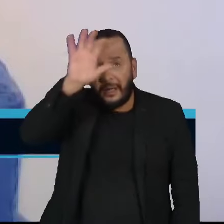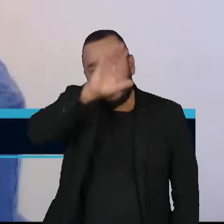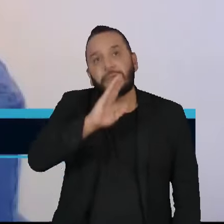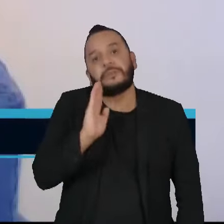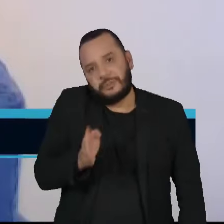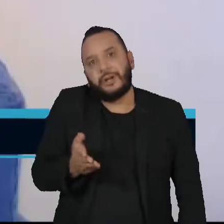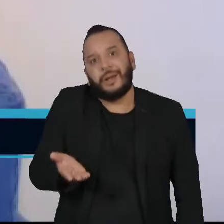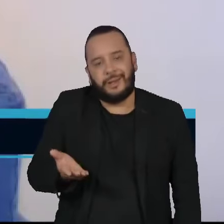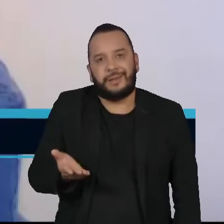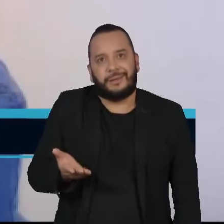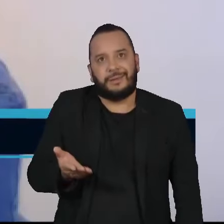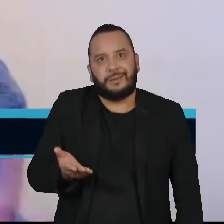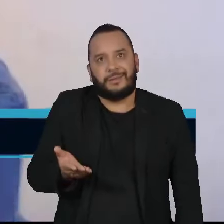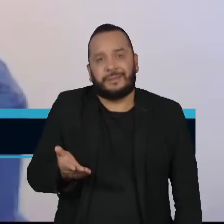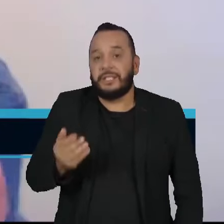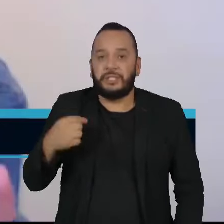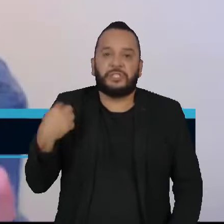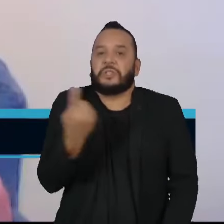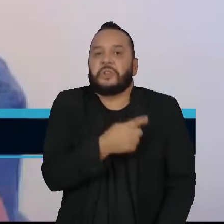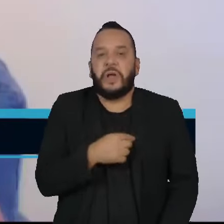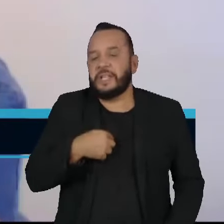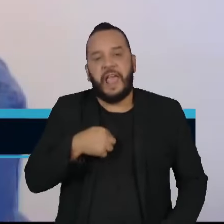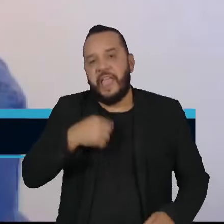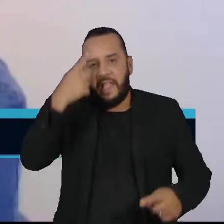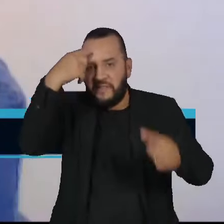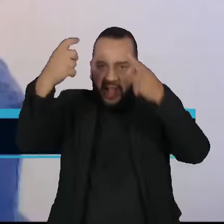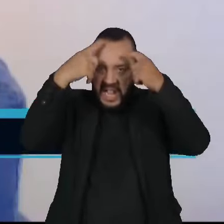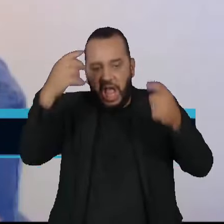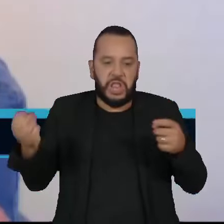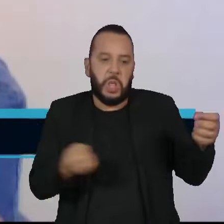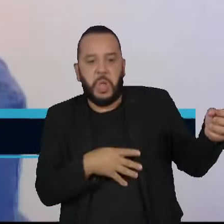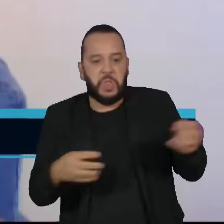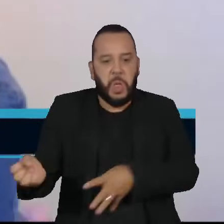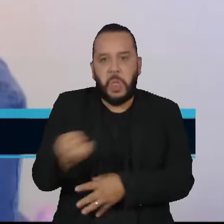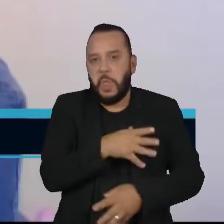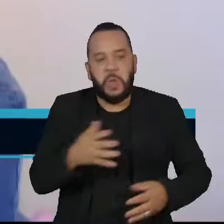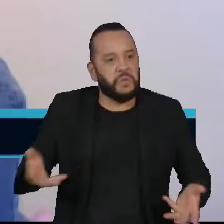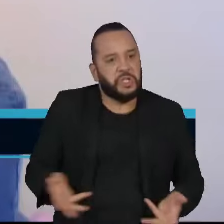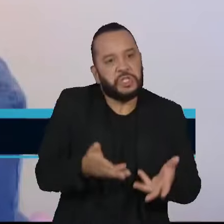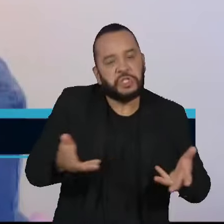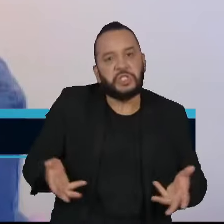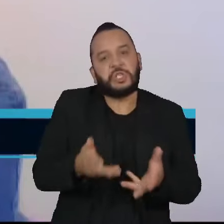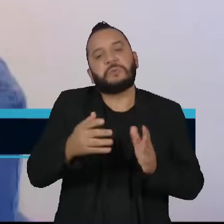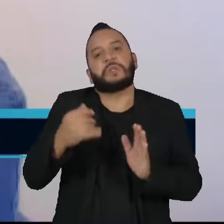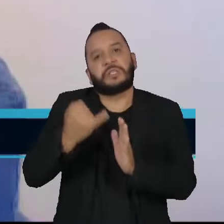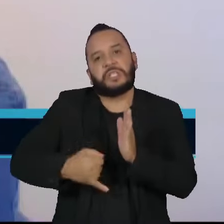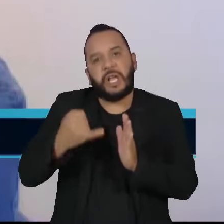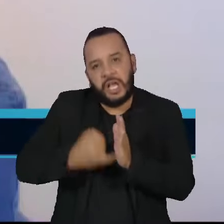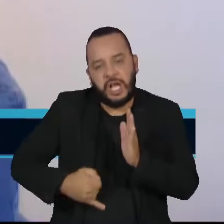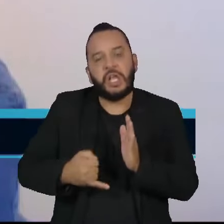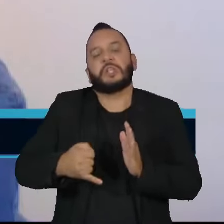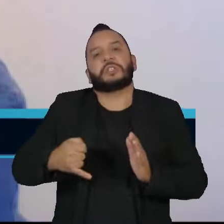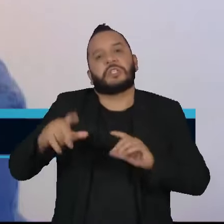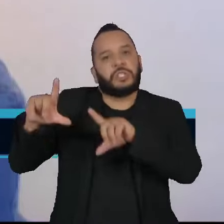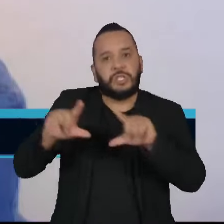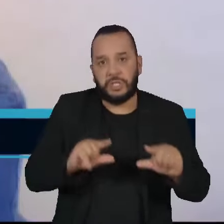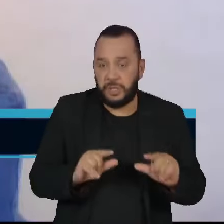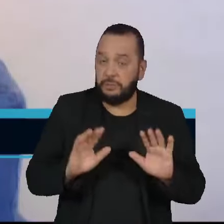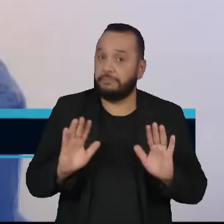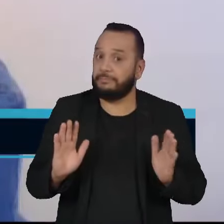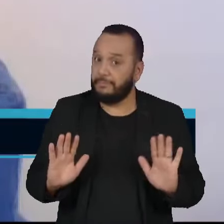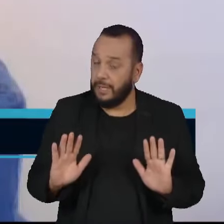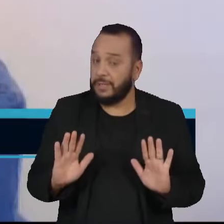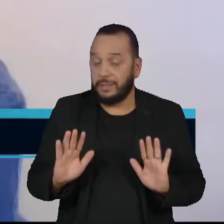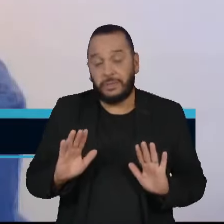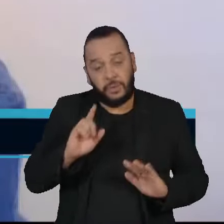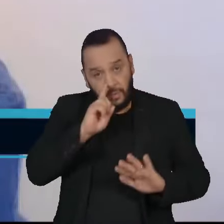Porque, senão, a gente fica querendo reinventar a roda a pretexto de estímulo para reduzir a taxa de juros. E essa de reinventar